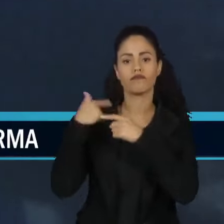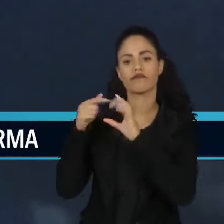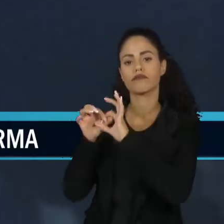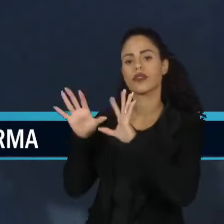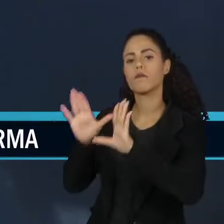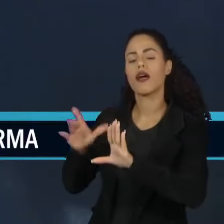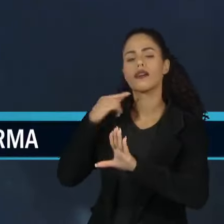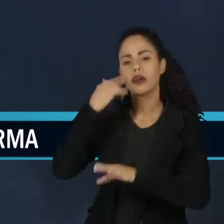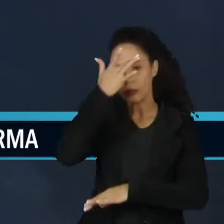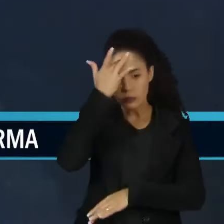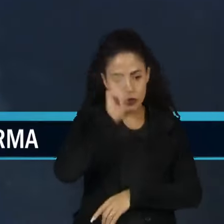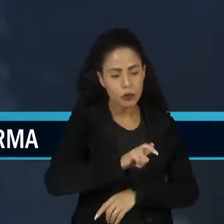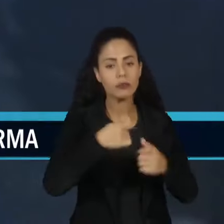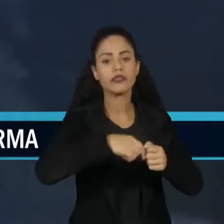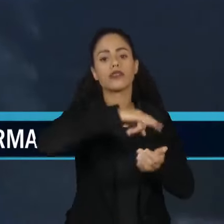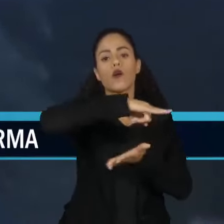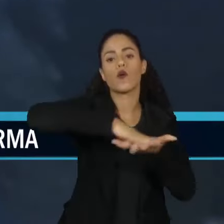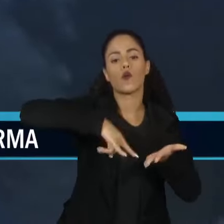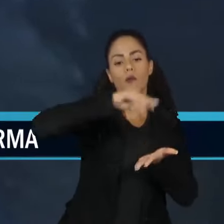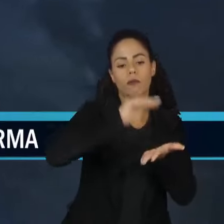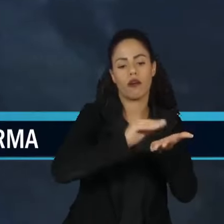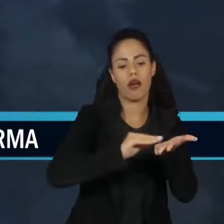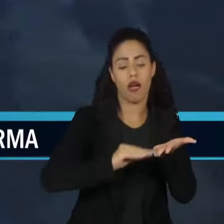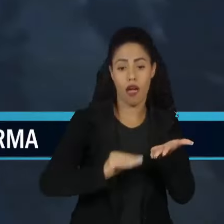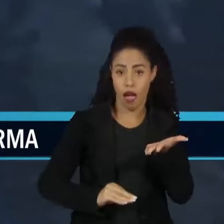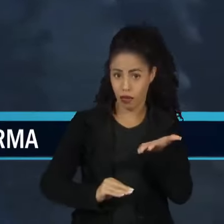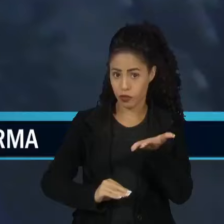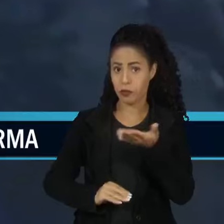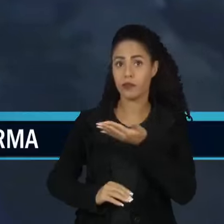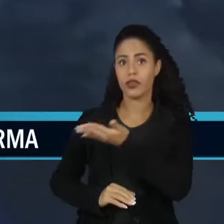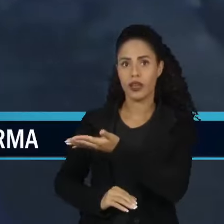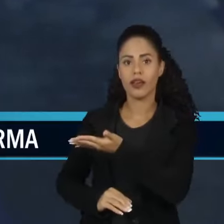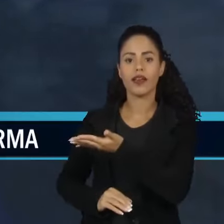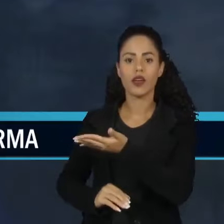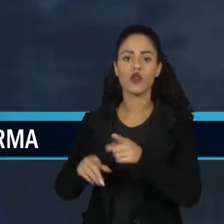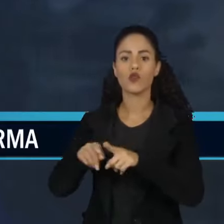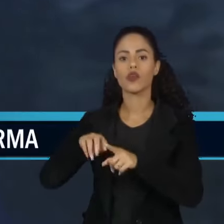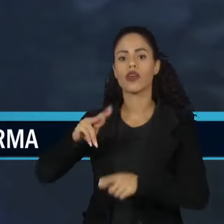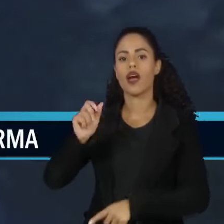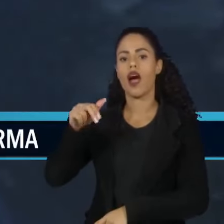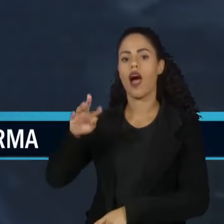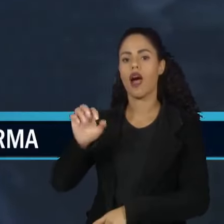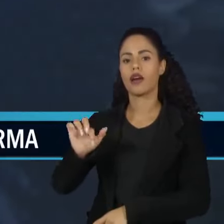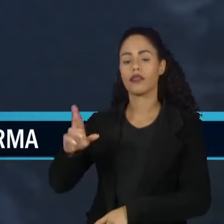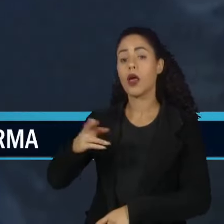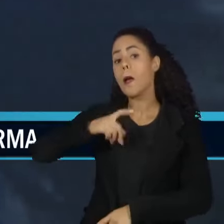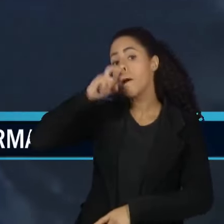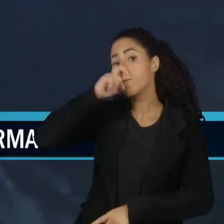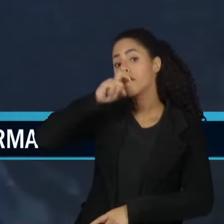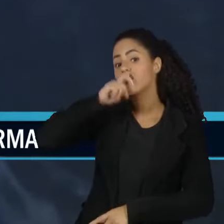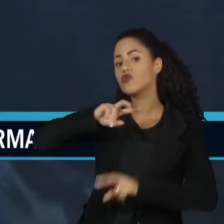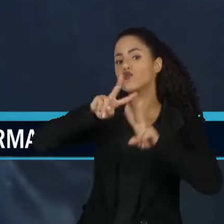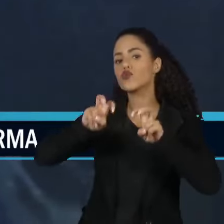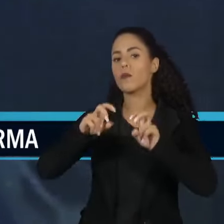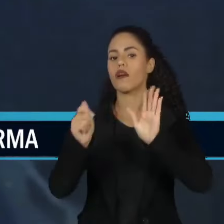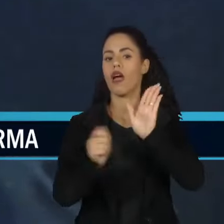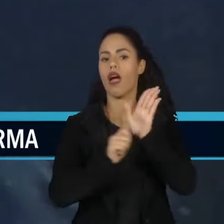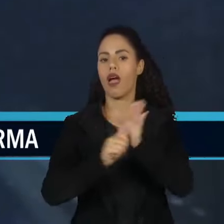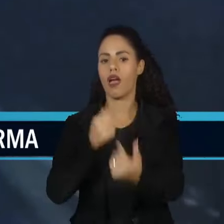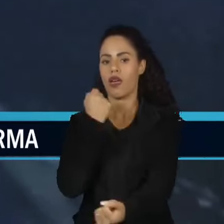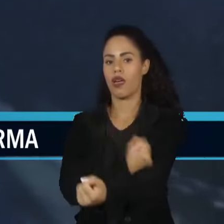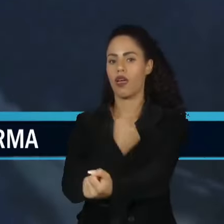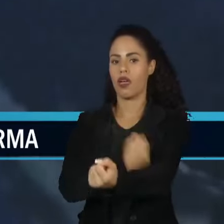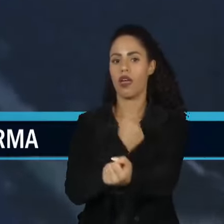mas o comprador precisa preencher um documento. E Hunter Biden mentiu sobre seu vício em drogas ao assinar o